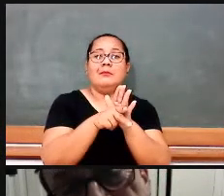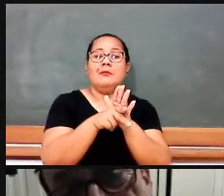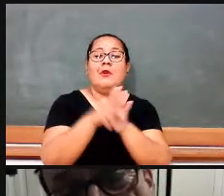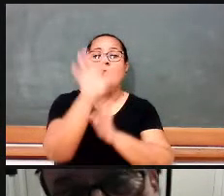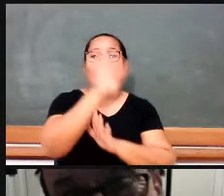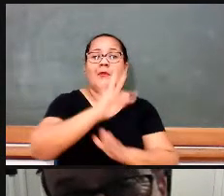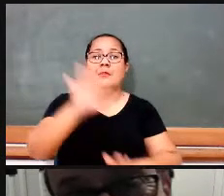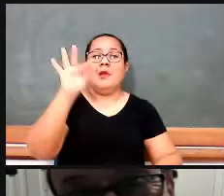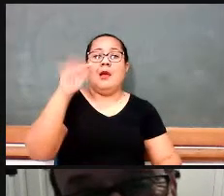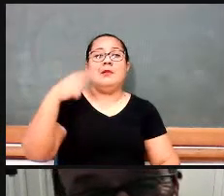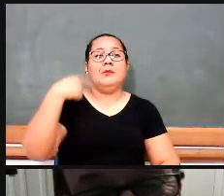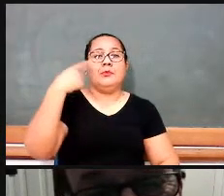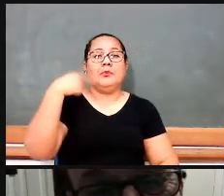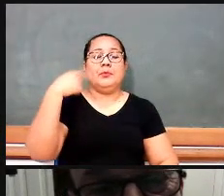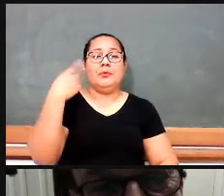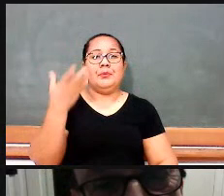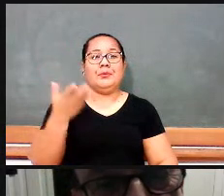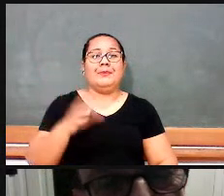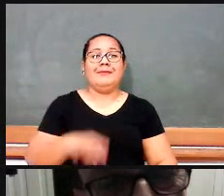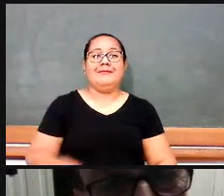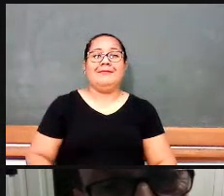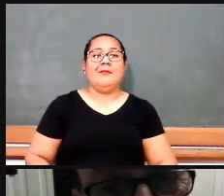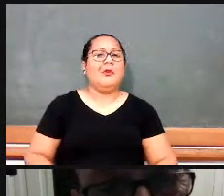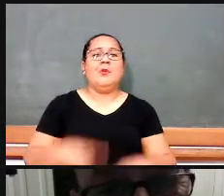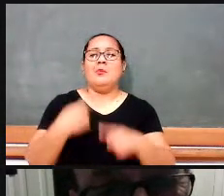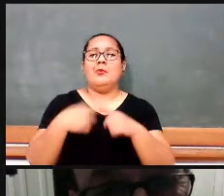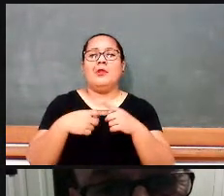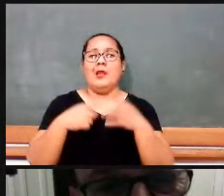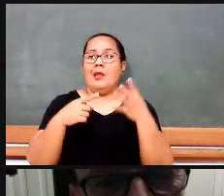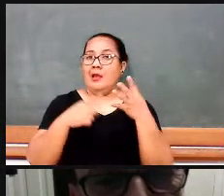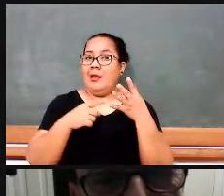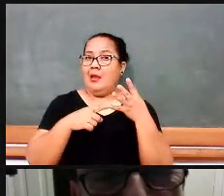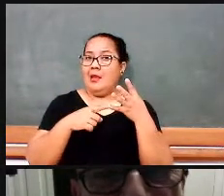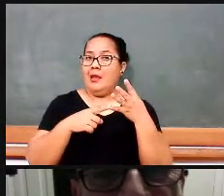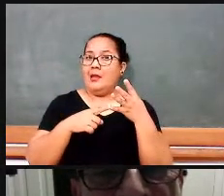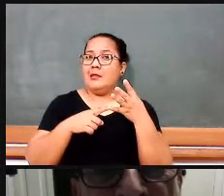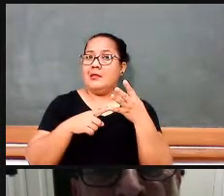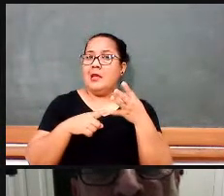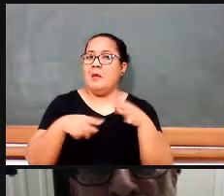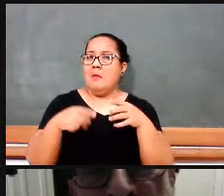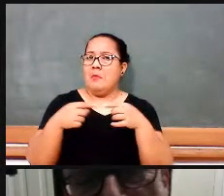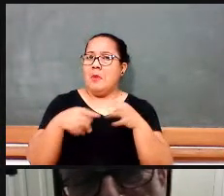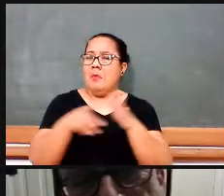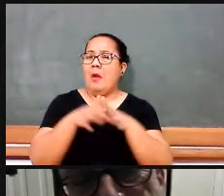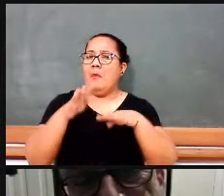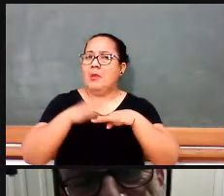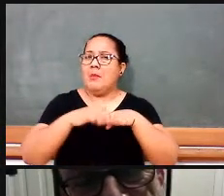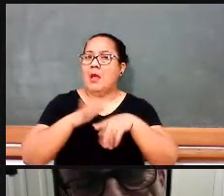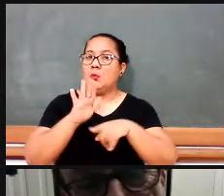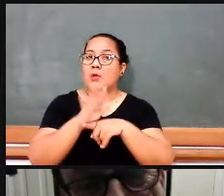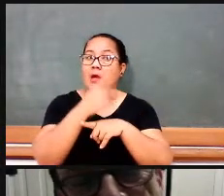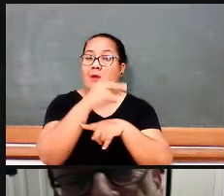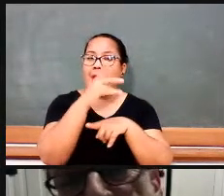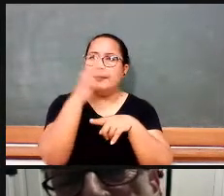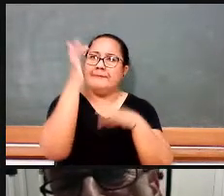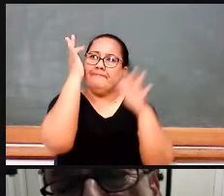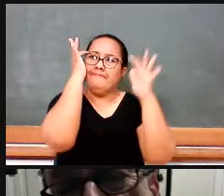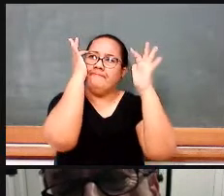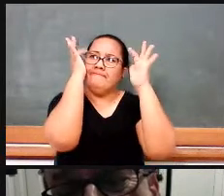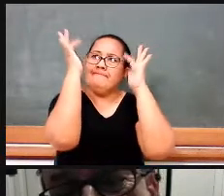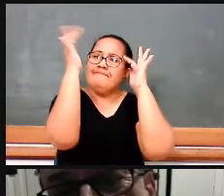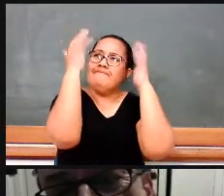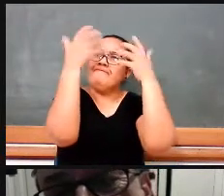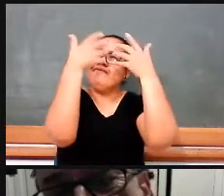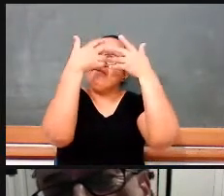com essa ideia de que geometria ensina a pensar logicamente. ela não é